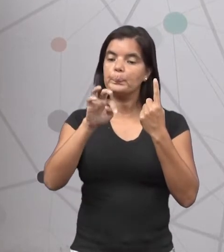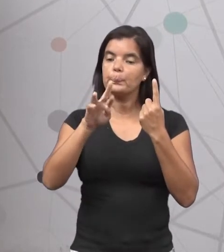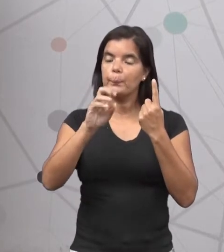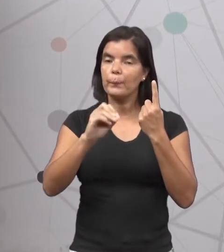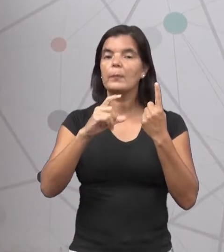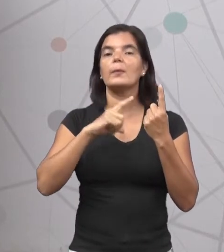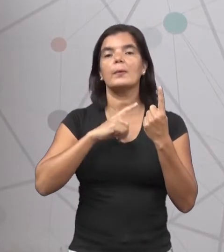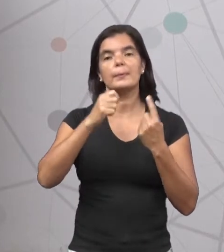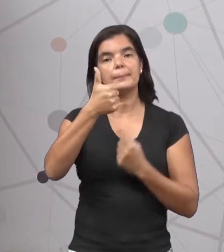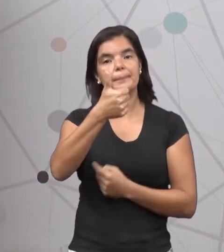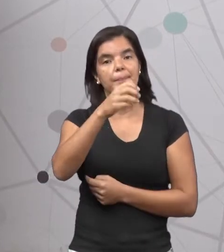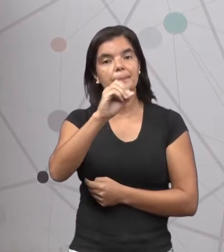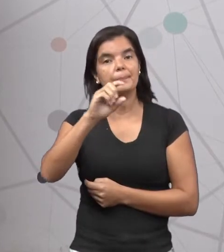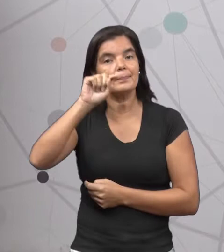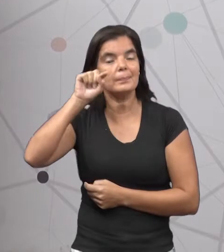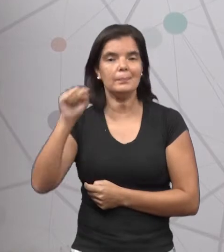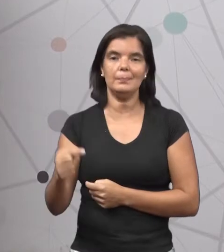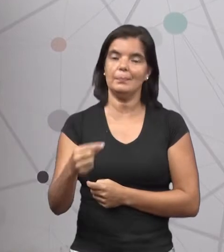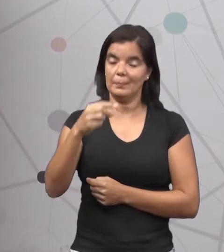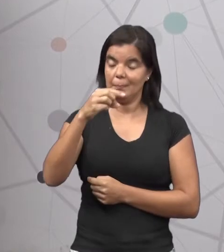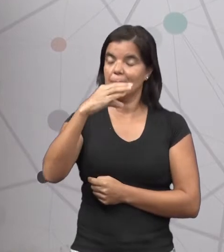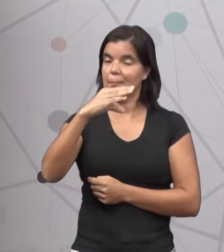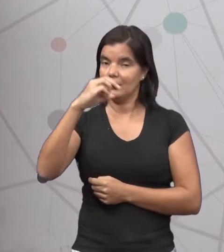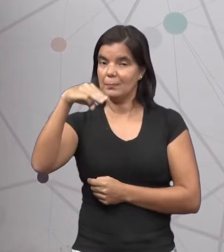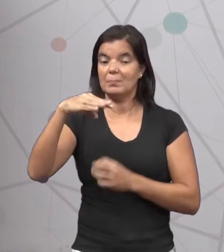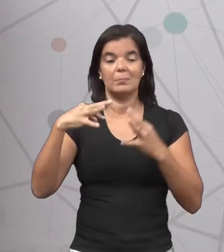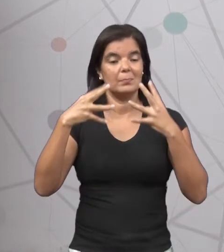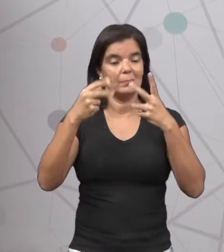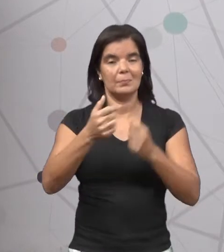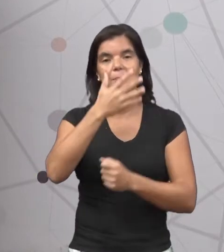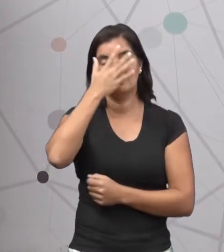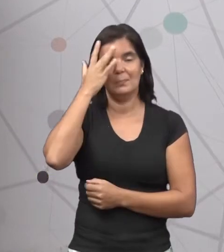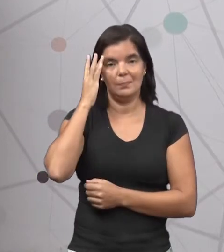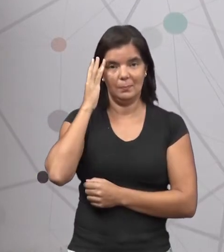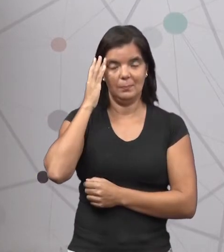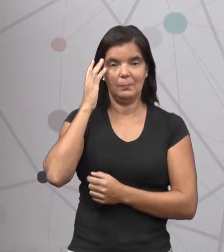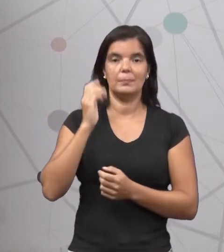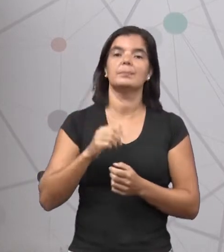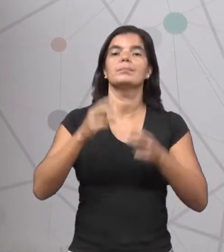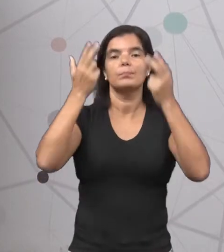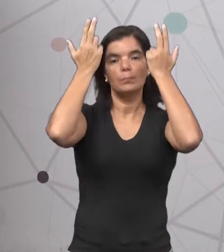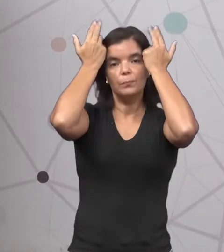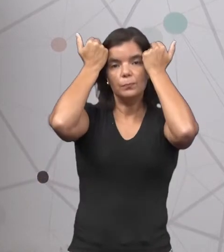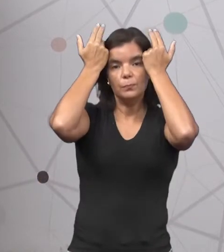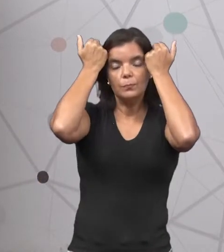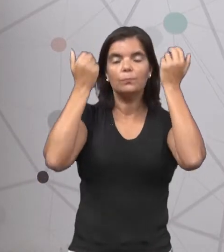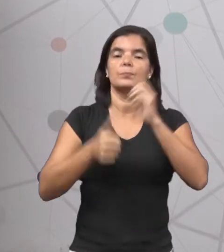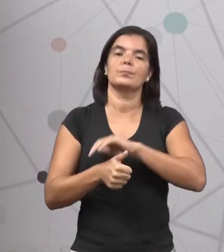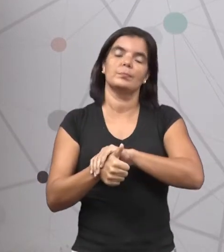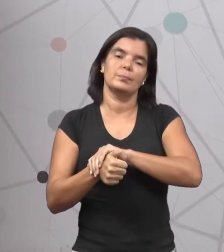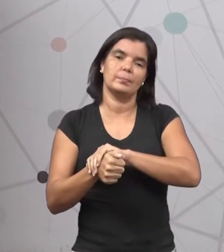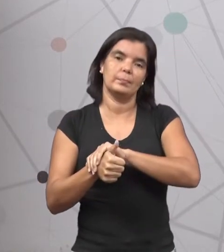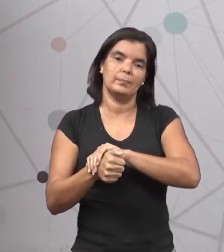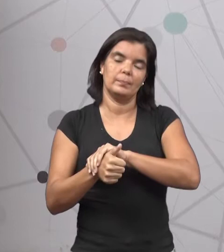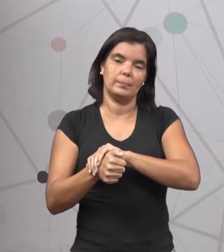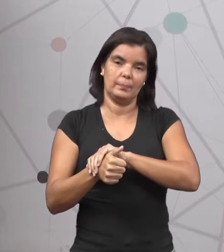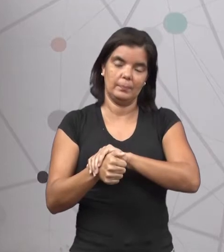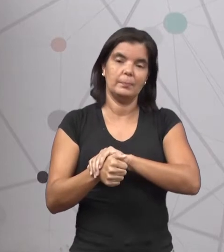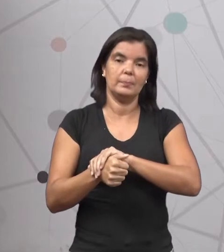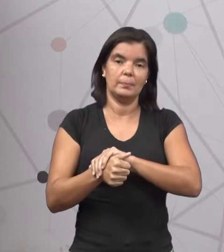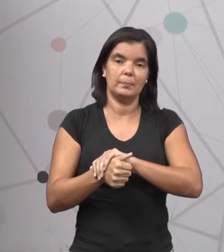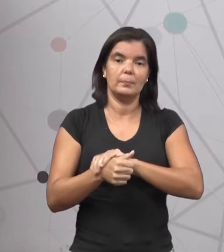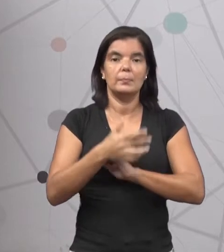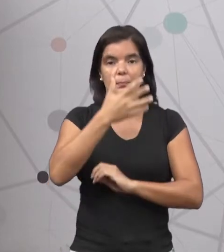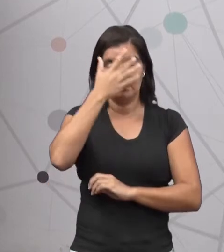centímetros para todas as pessoas. Para a lebre, para a tartaruga e para